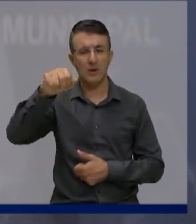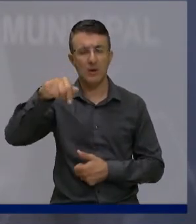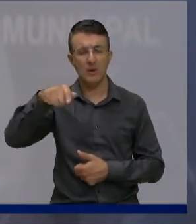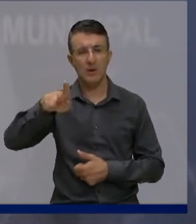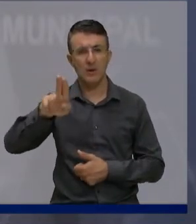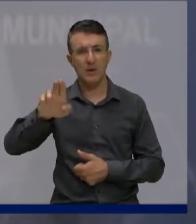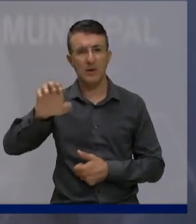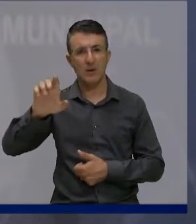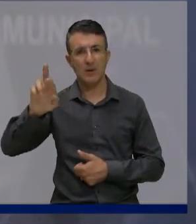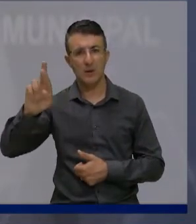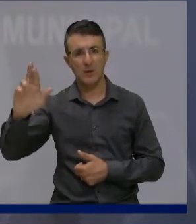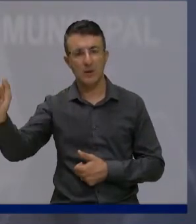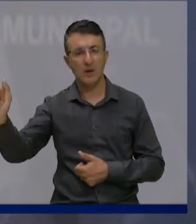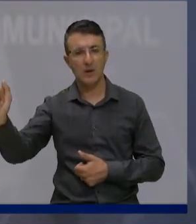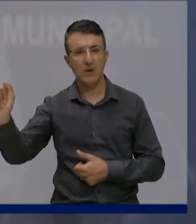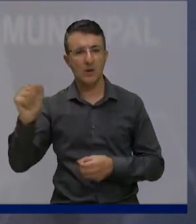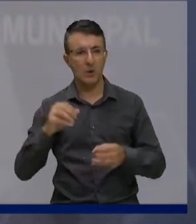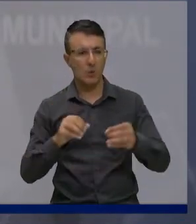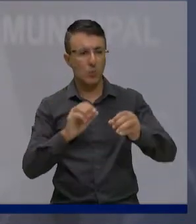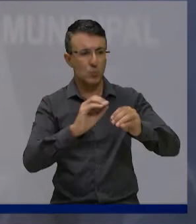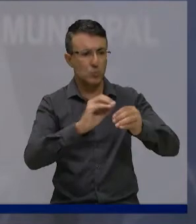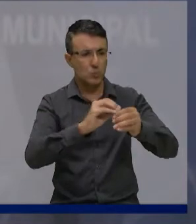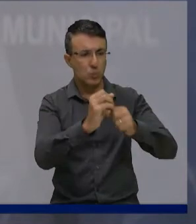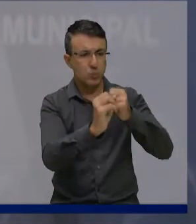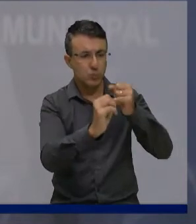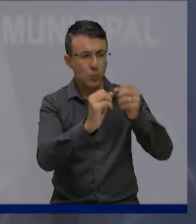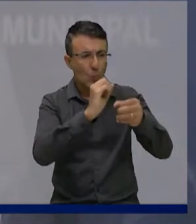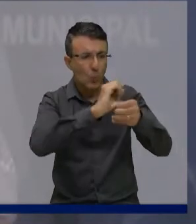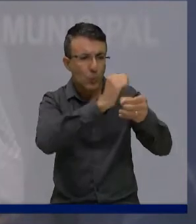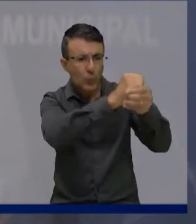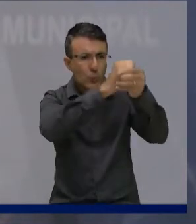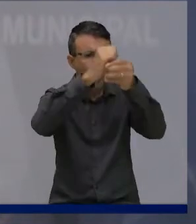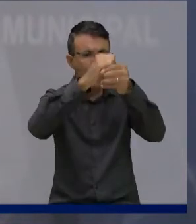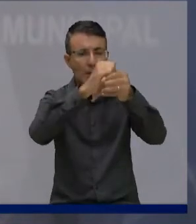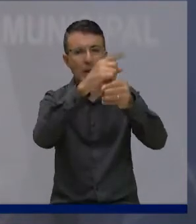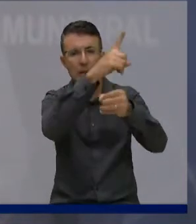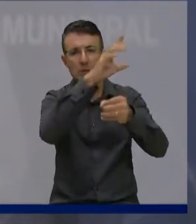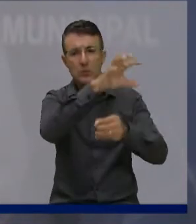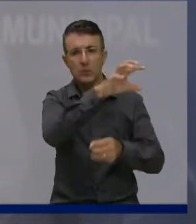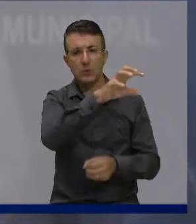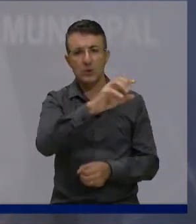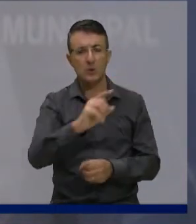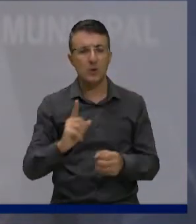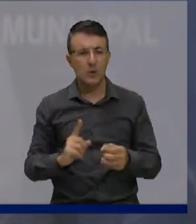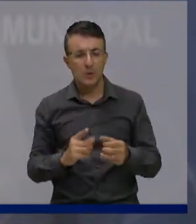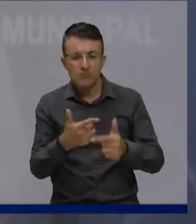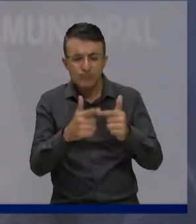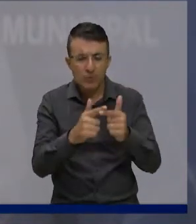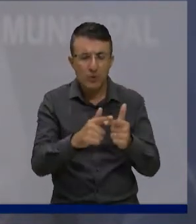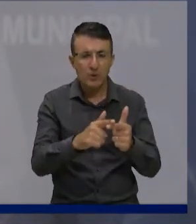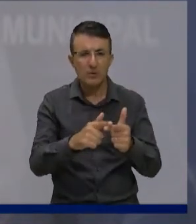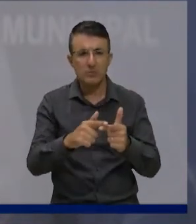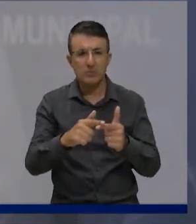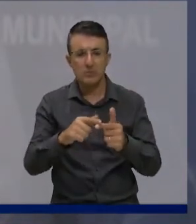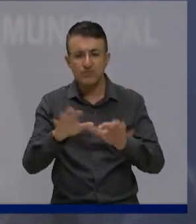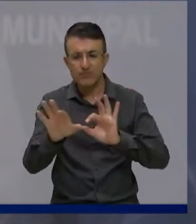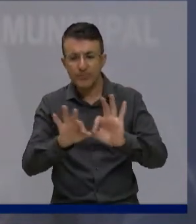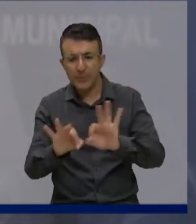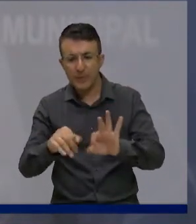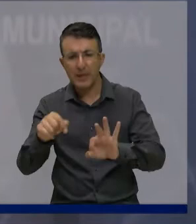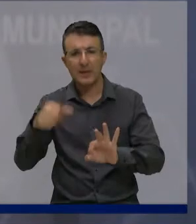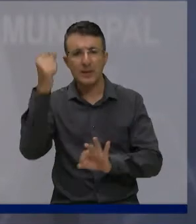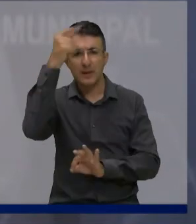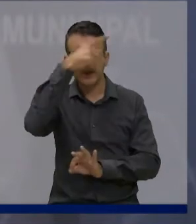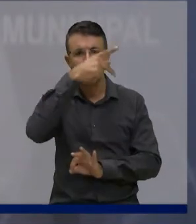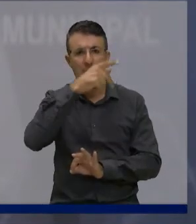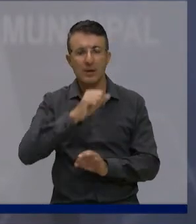tiveram algumas situações para se resolver na Prefeitura e a gente conseguiu ajudar e nisso a gente